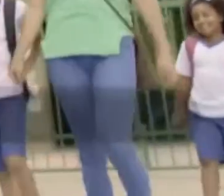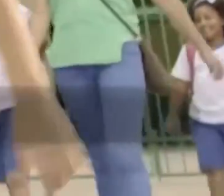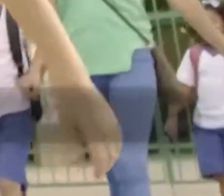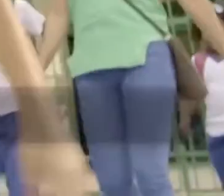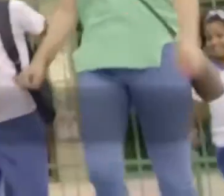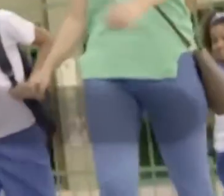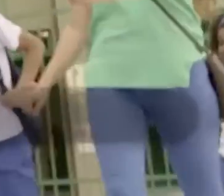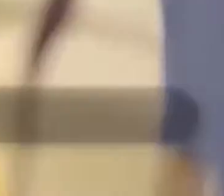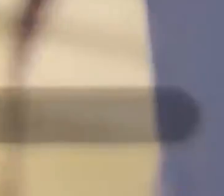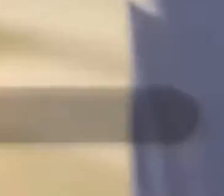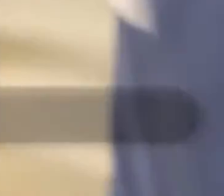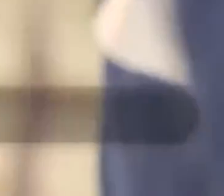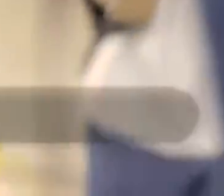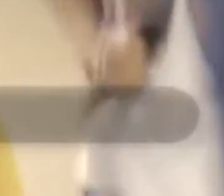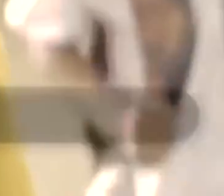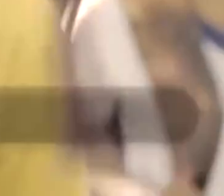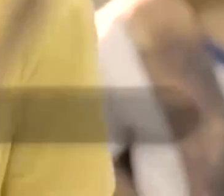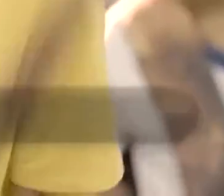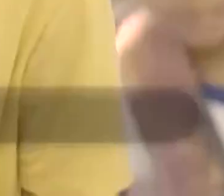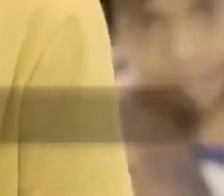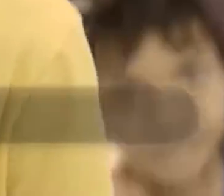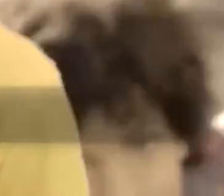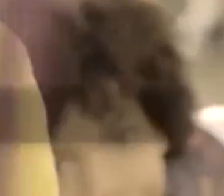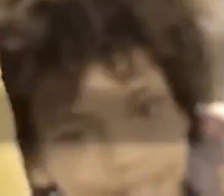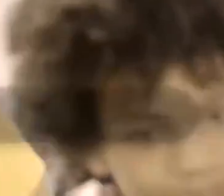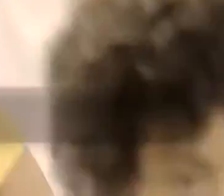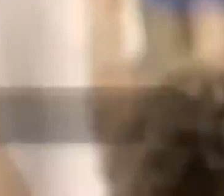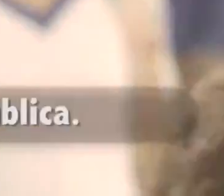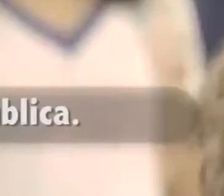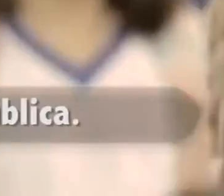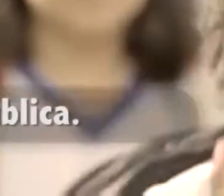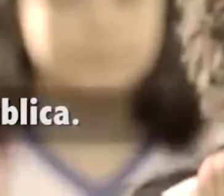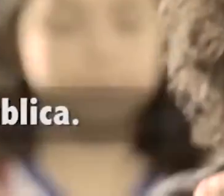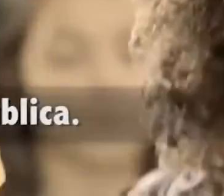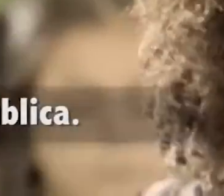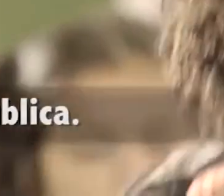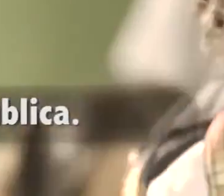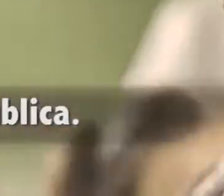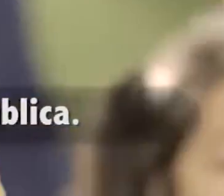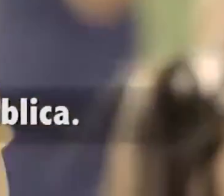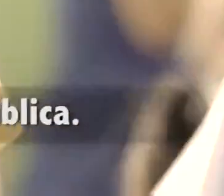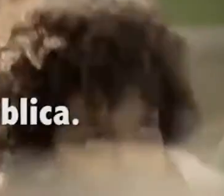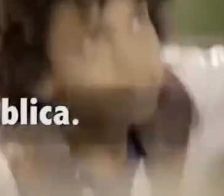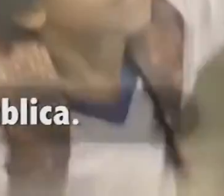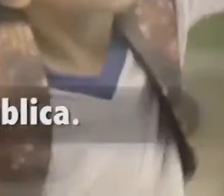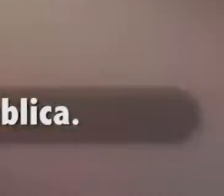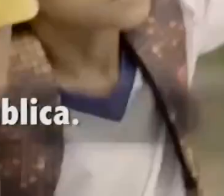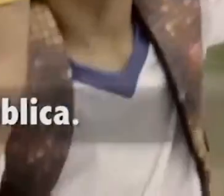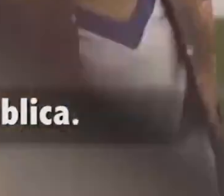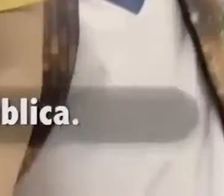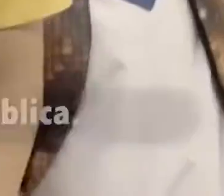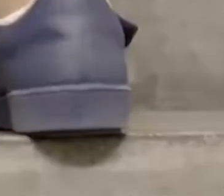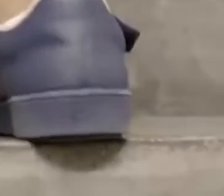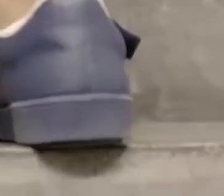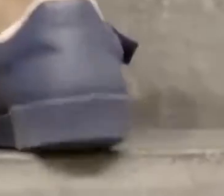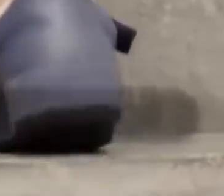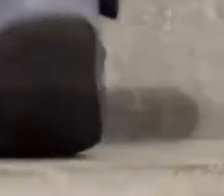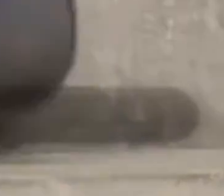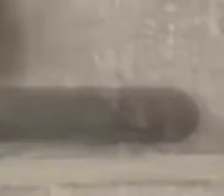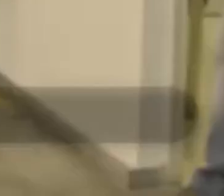potável é um direito humano. E para o Ministério da Saúde do Brasil, a qualidade da água é uma questão de saúde pública.